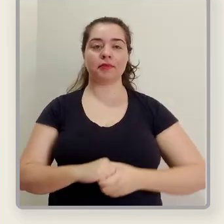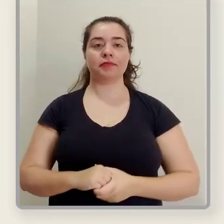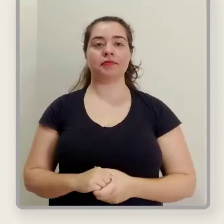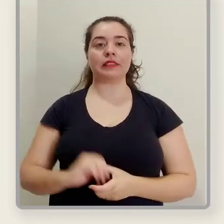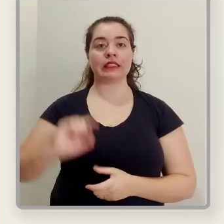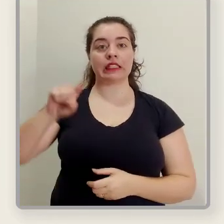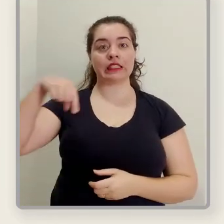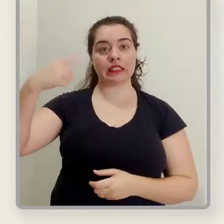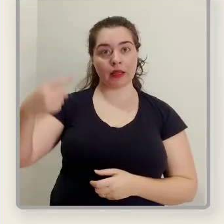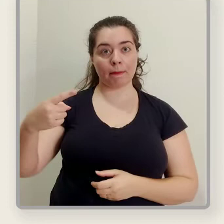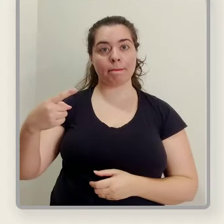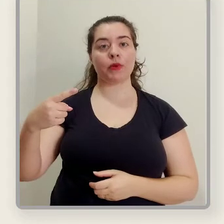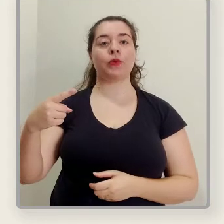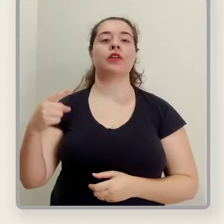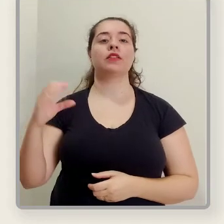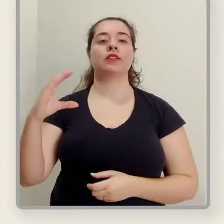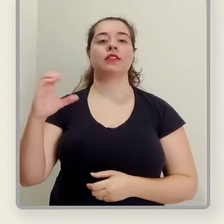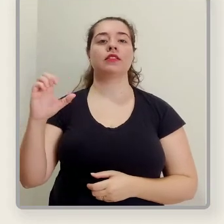escolher o certificado digital,